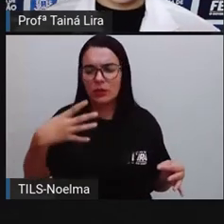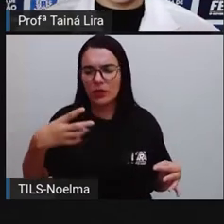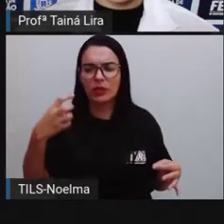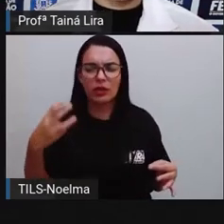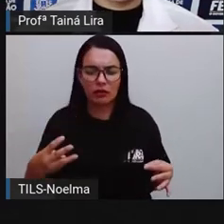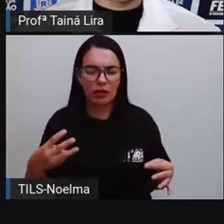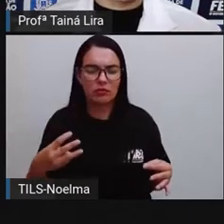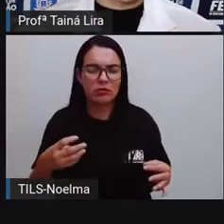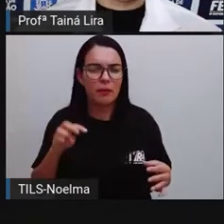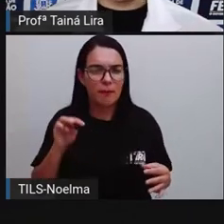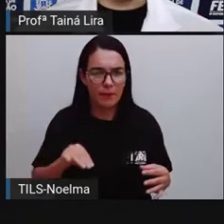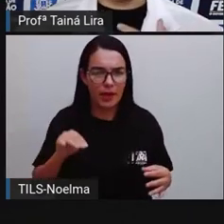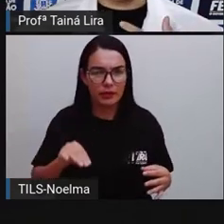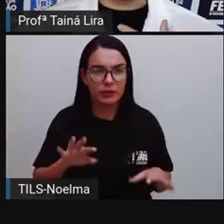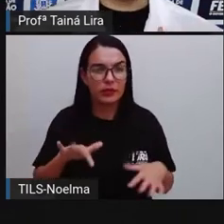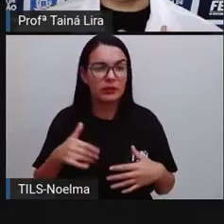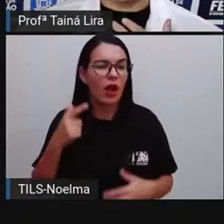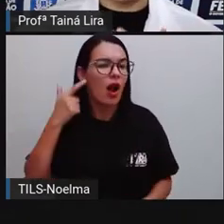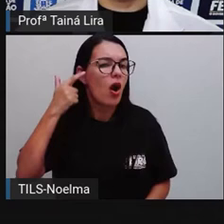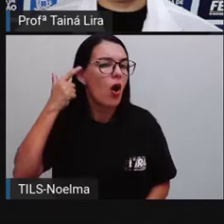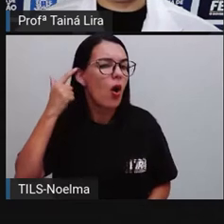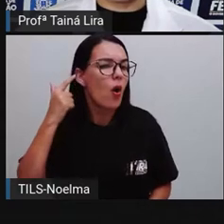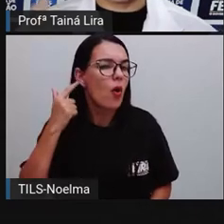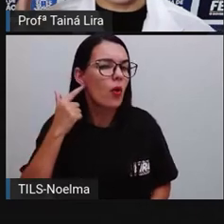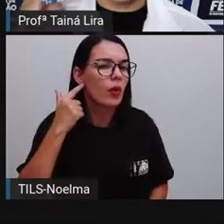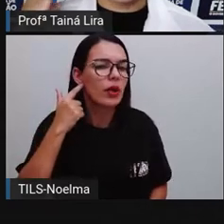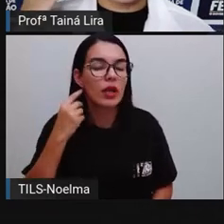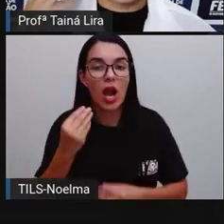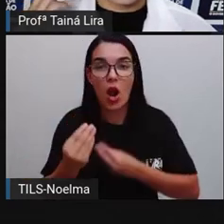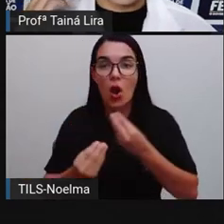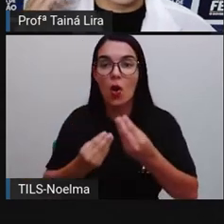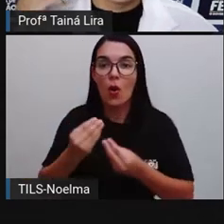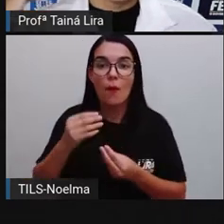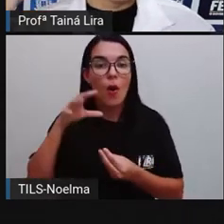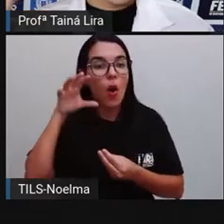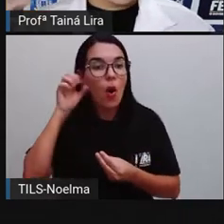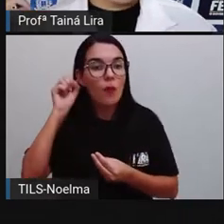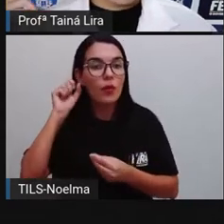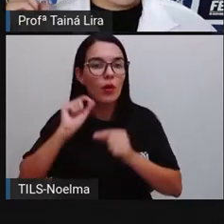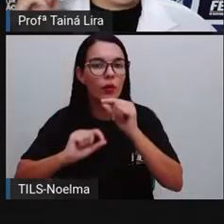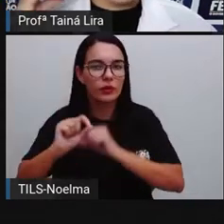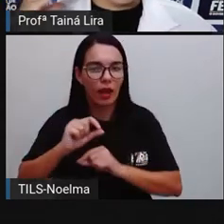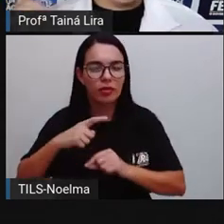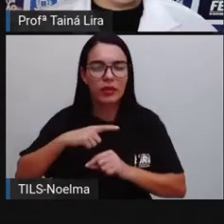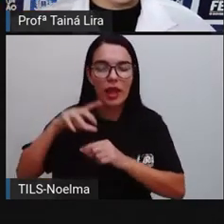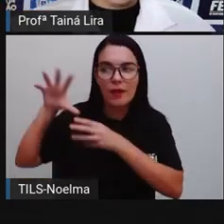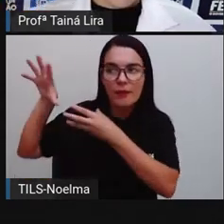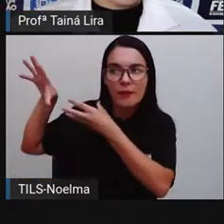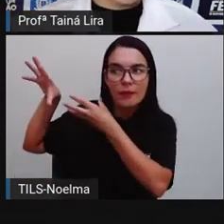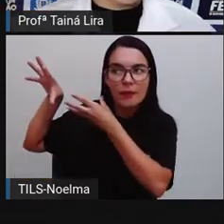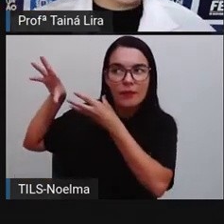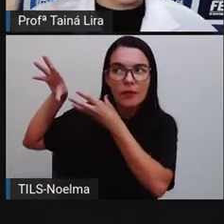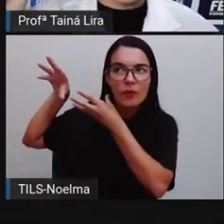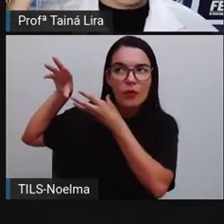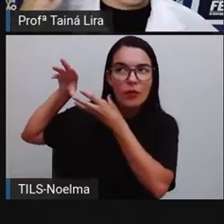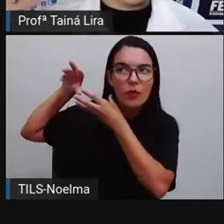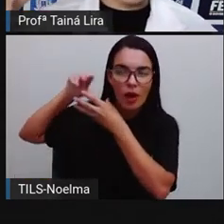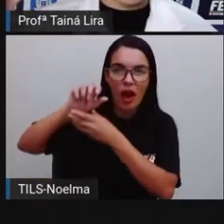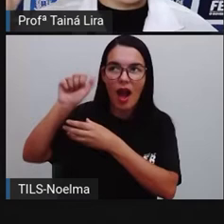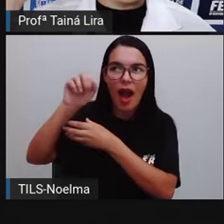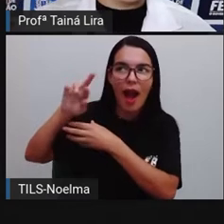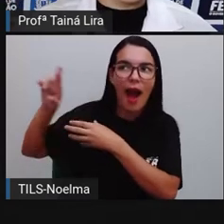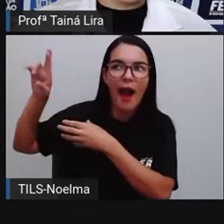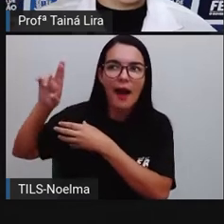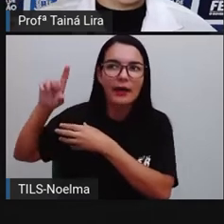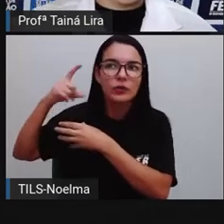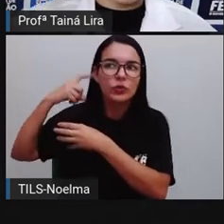E a nossa orelha, como é que a gente ouve, Pró? A nossa orelha vai captar o som no ar. Então, o som está aqui no